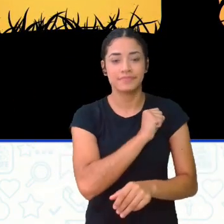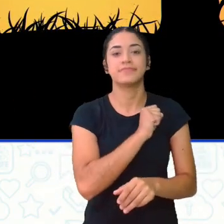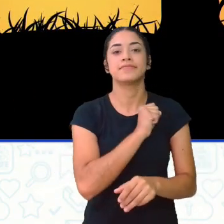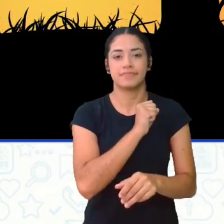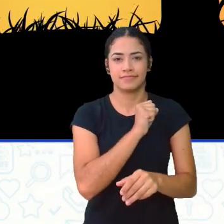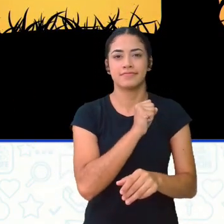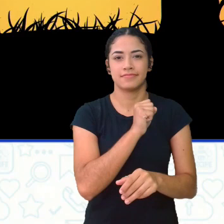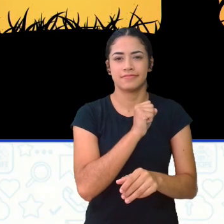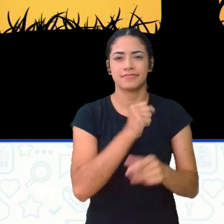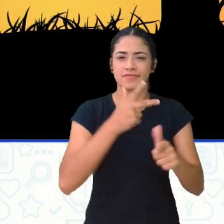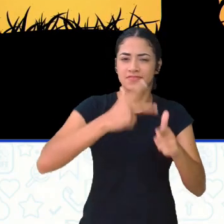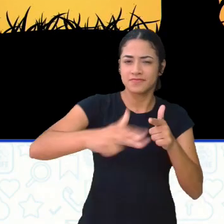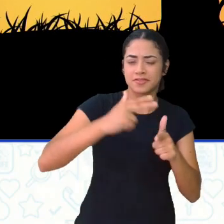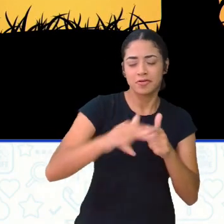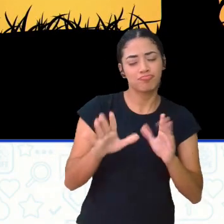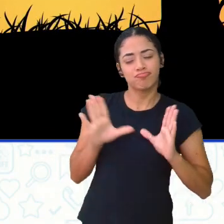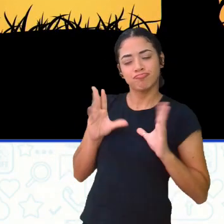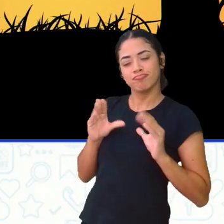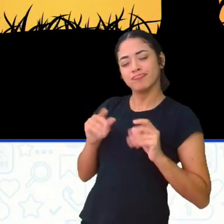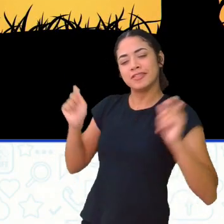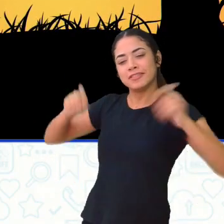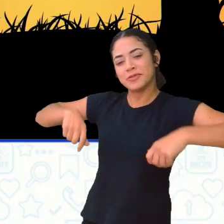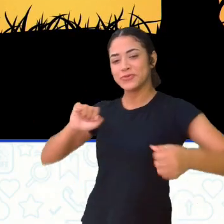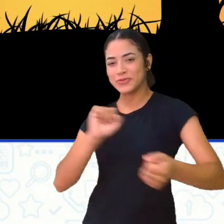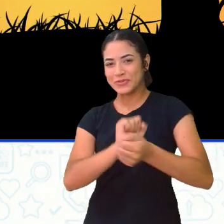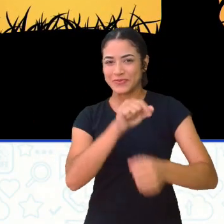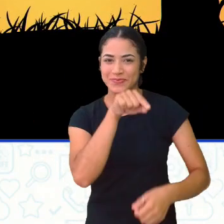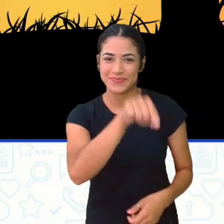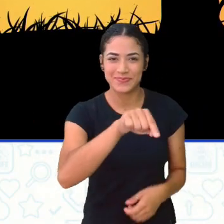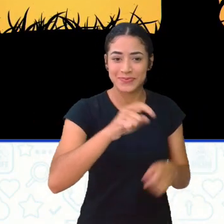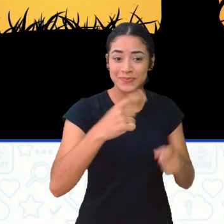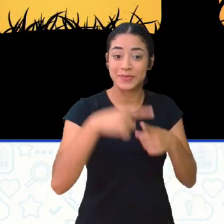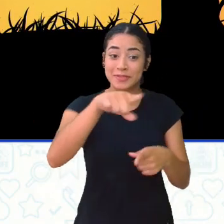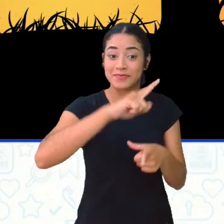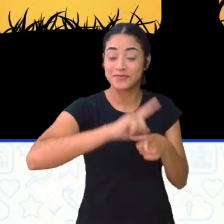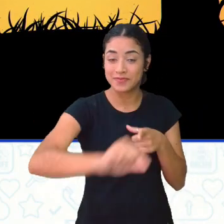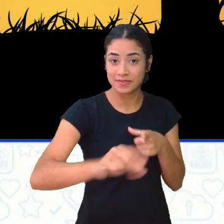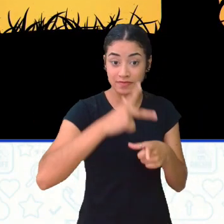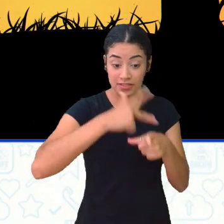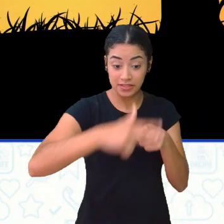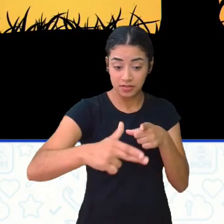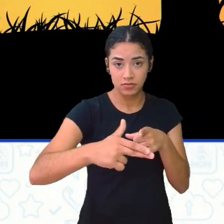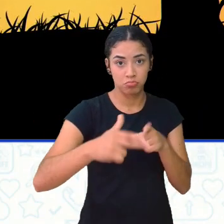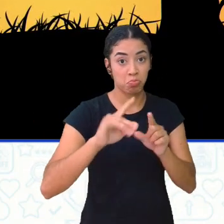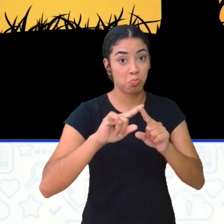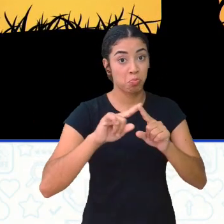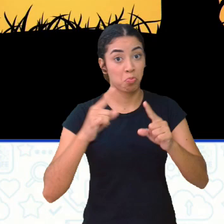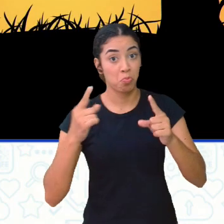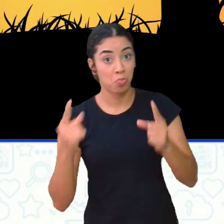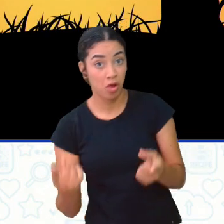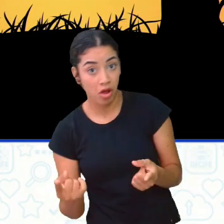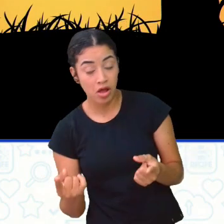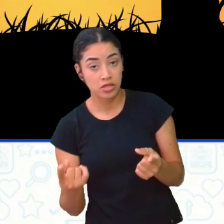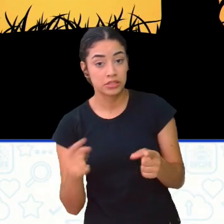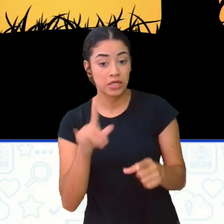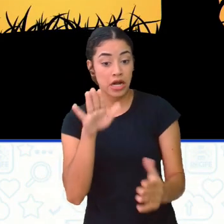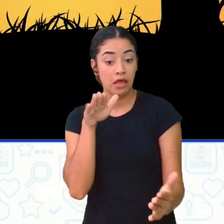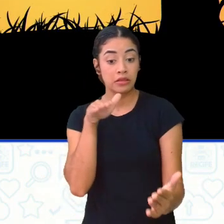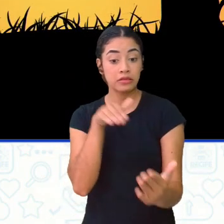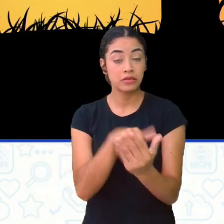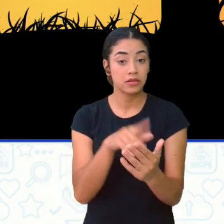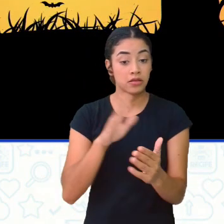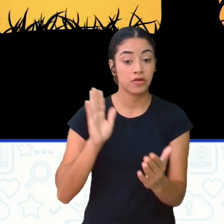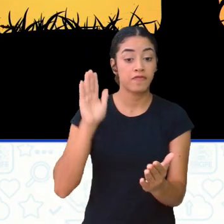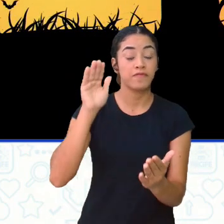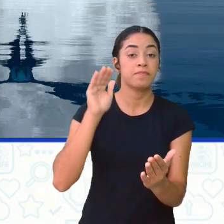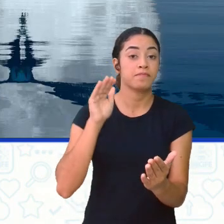ali, né? Para ele estava confortável, para ele estava ok. Será que isso perdurou? Será que ele foi até o final junto com